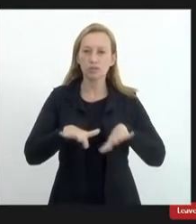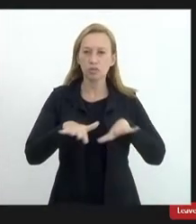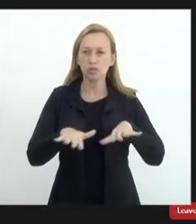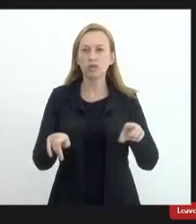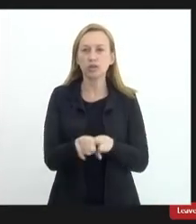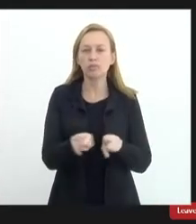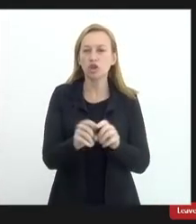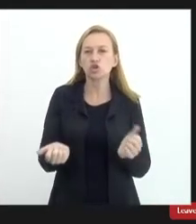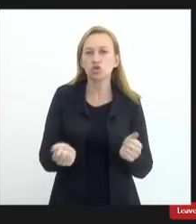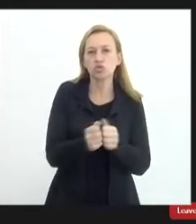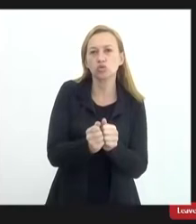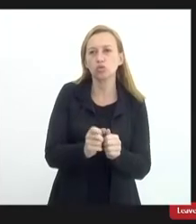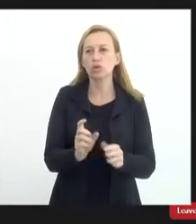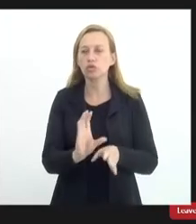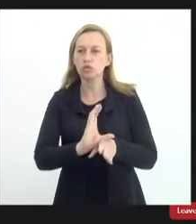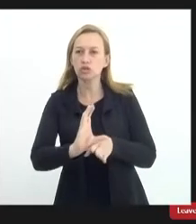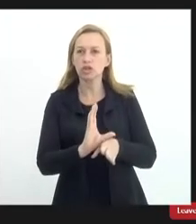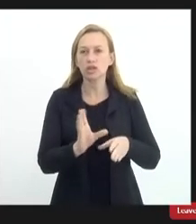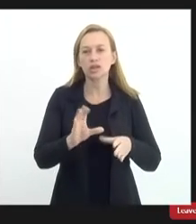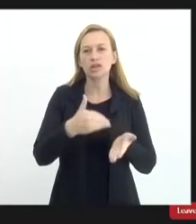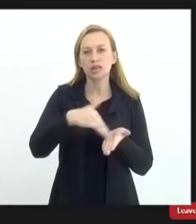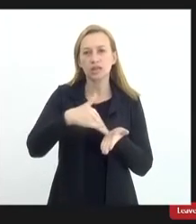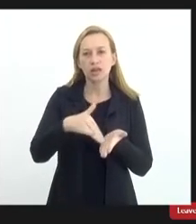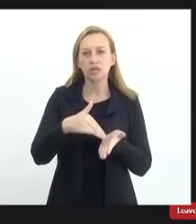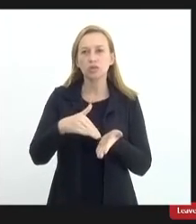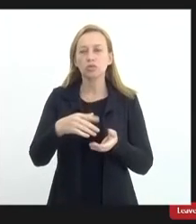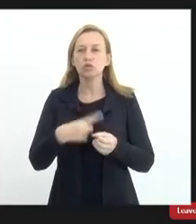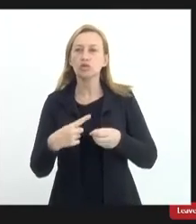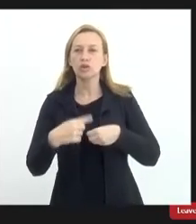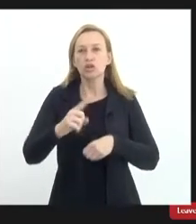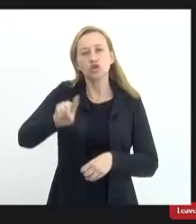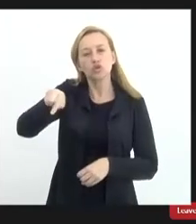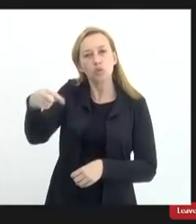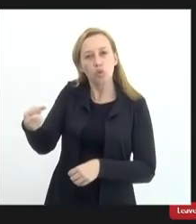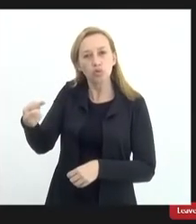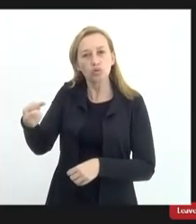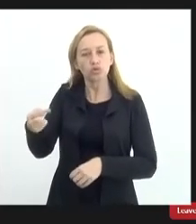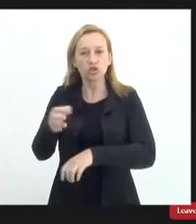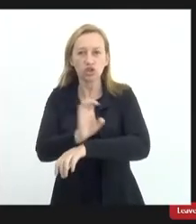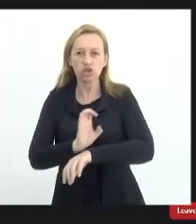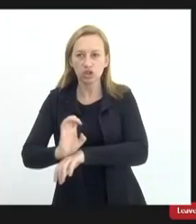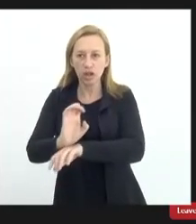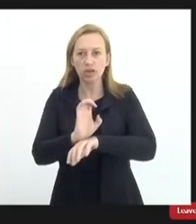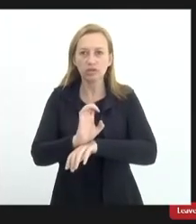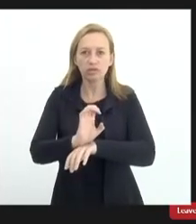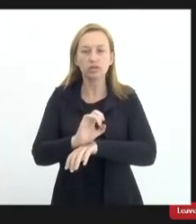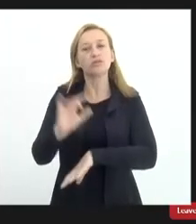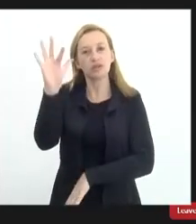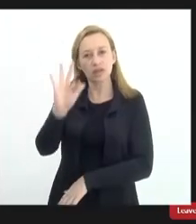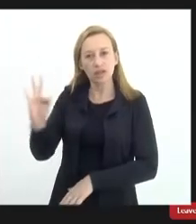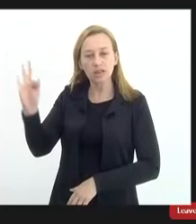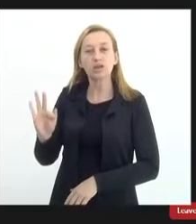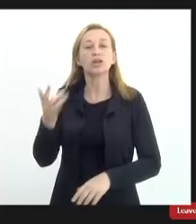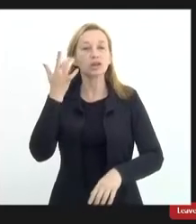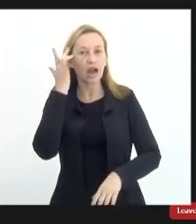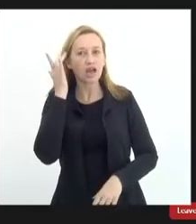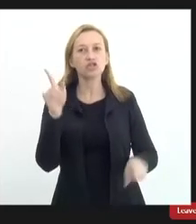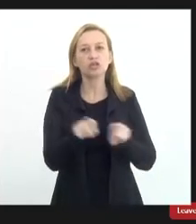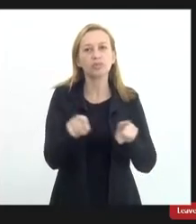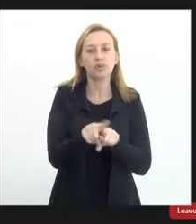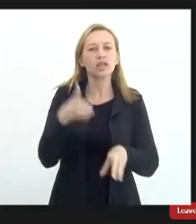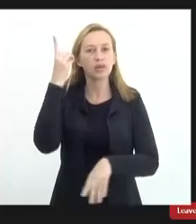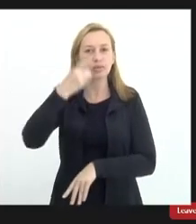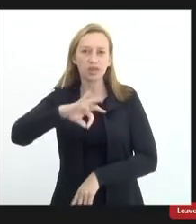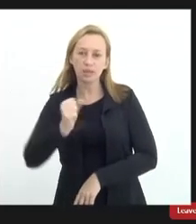junto aos conselhos de secretários municipais de outros de outros estados da federação e acho também deputada Marta